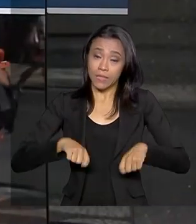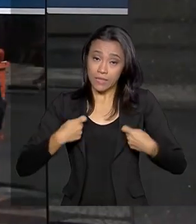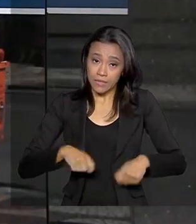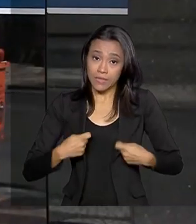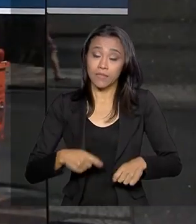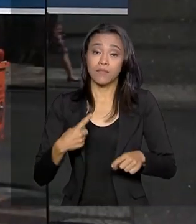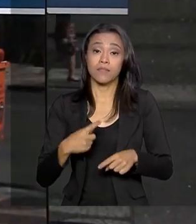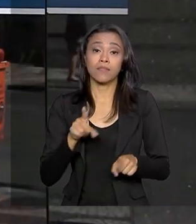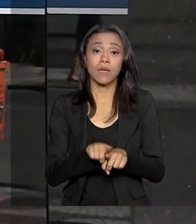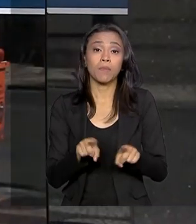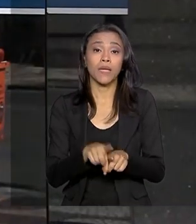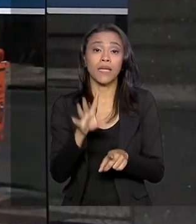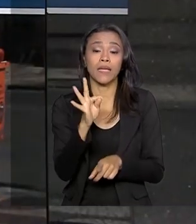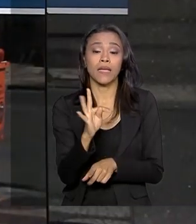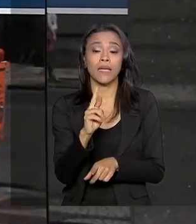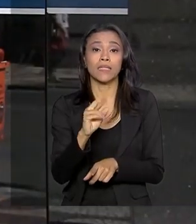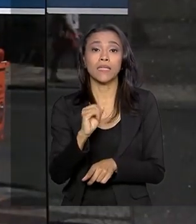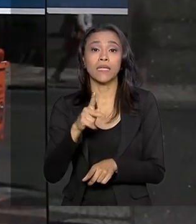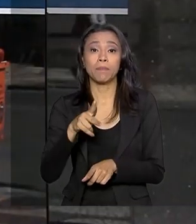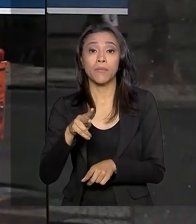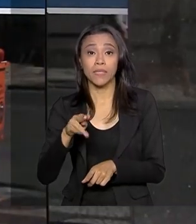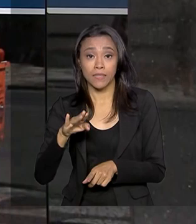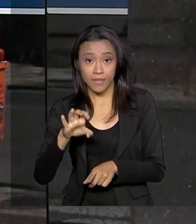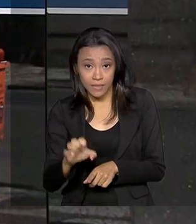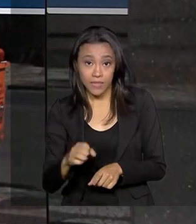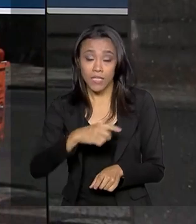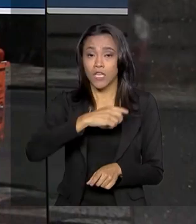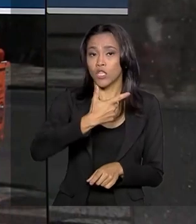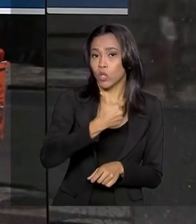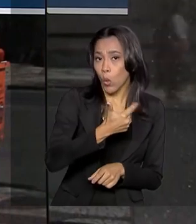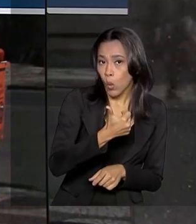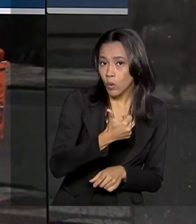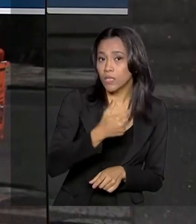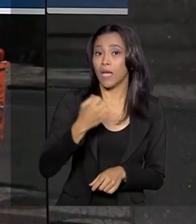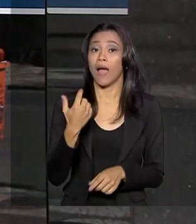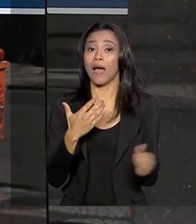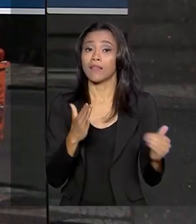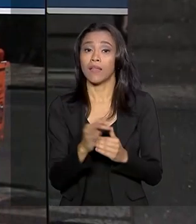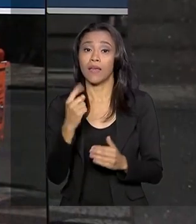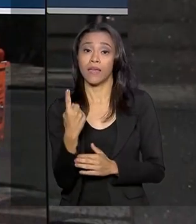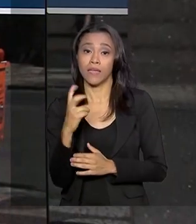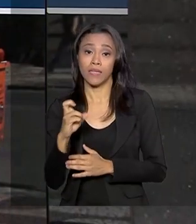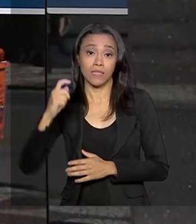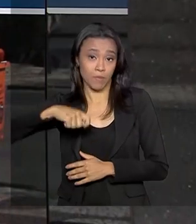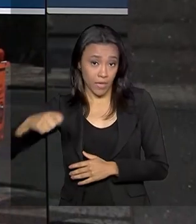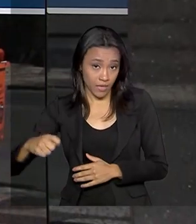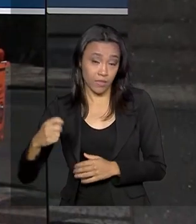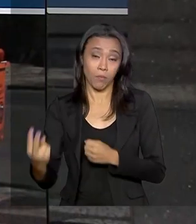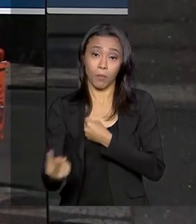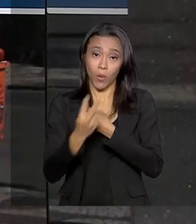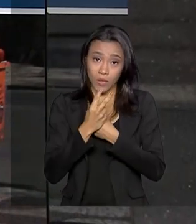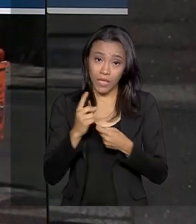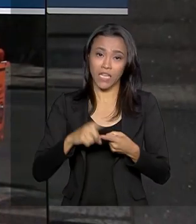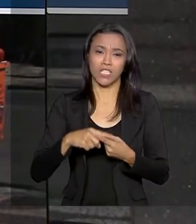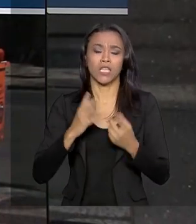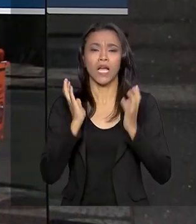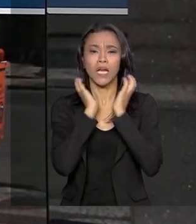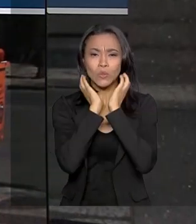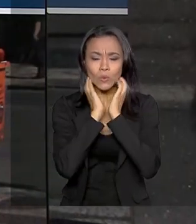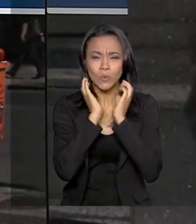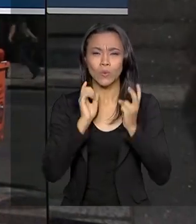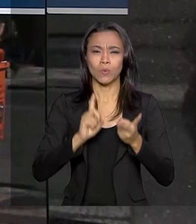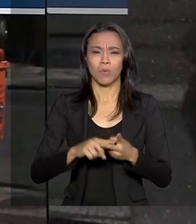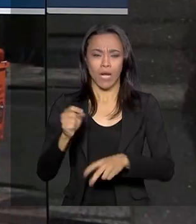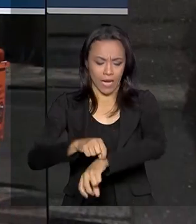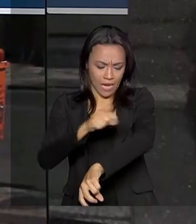tríplice viral aos 12 e aos 15 meses. A tríplice protege contra sarampo, rubéola, cachumba e